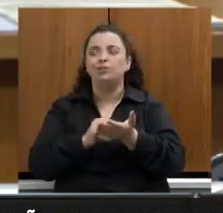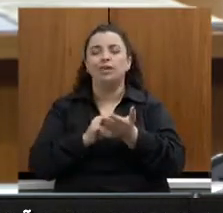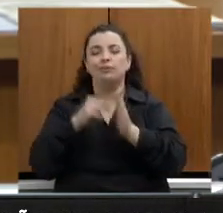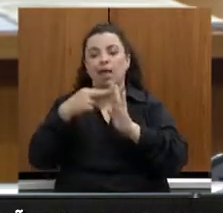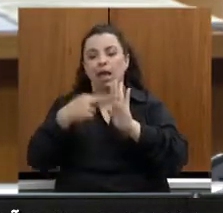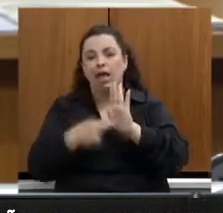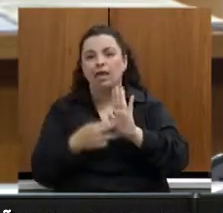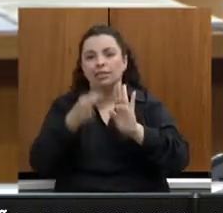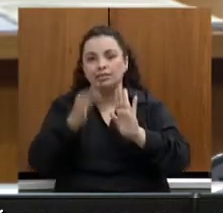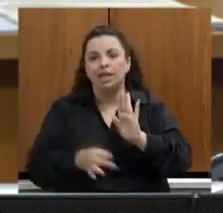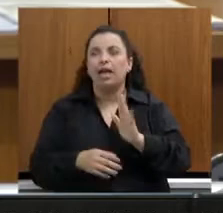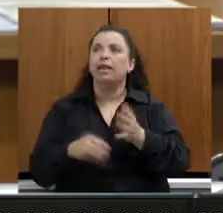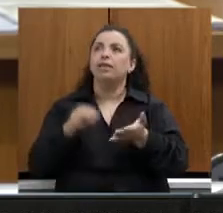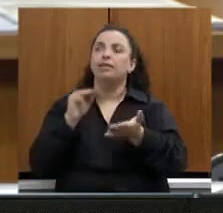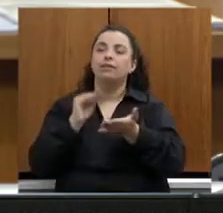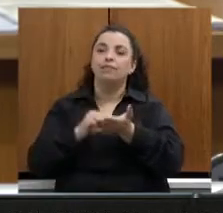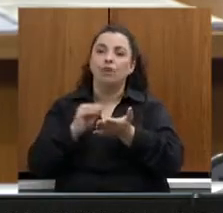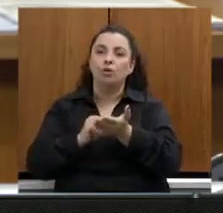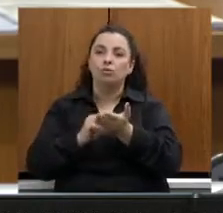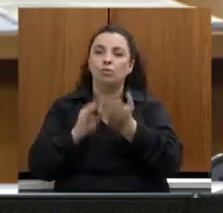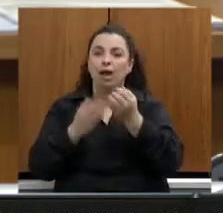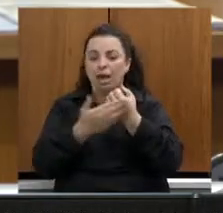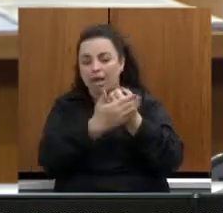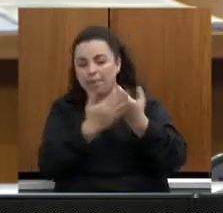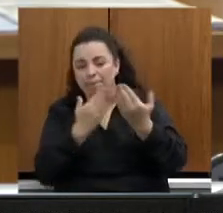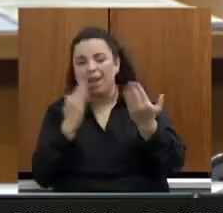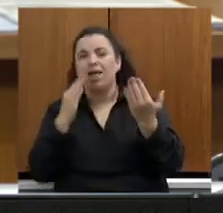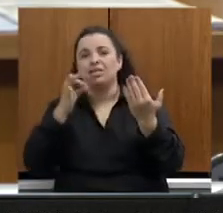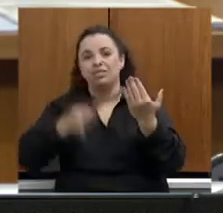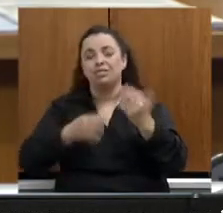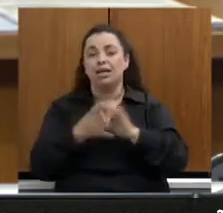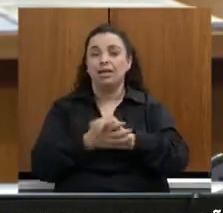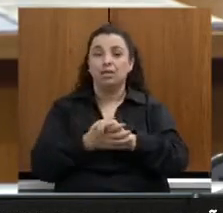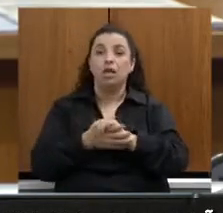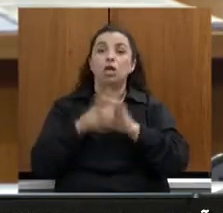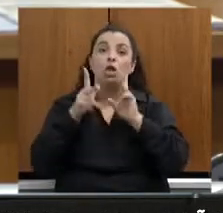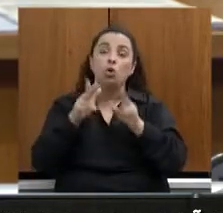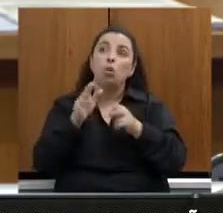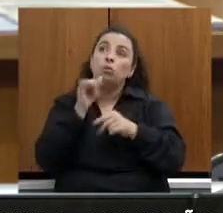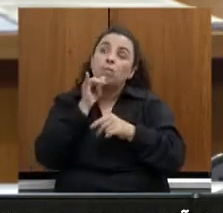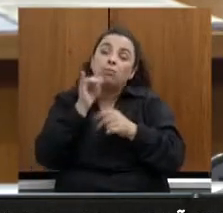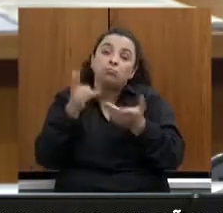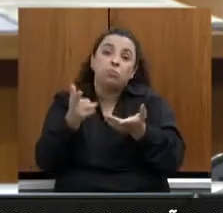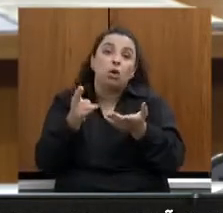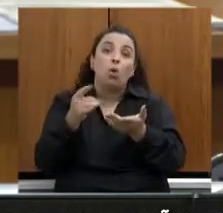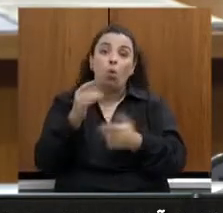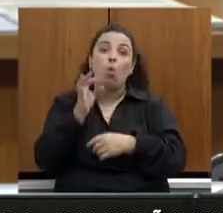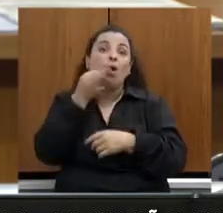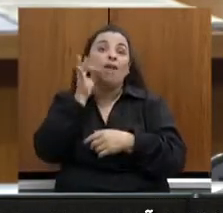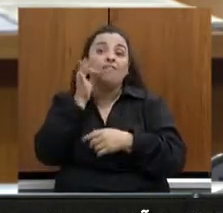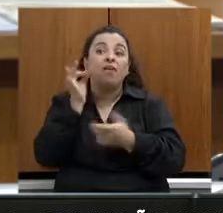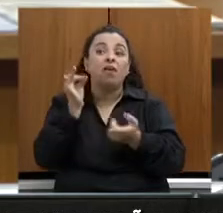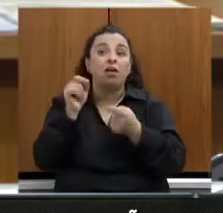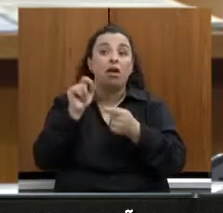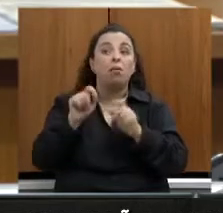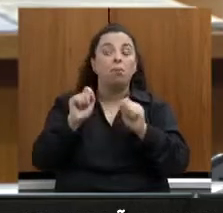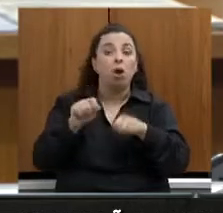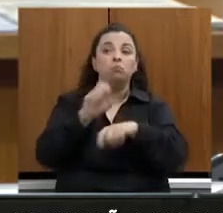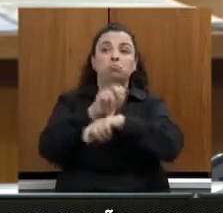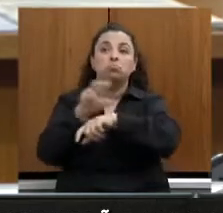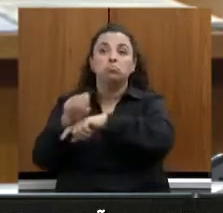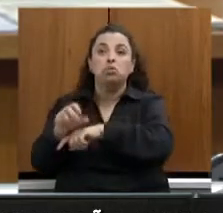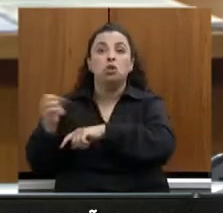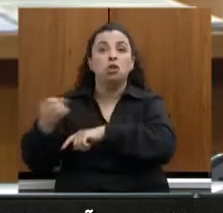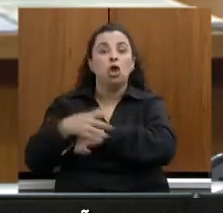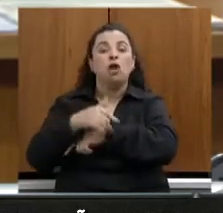circuito, como o café também, em Minas Gerais, ele pode se tornar também um, além de gerar os empregos, gerar também uma